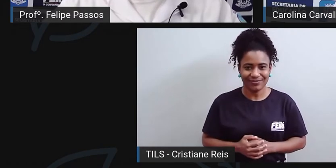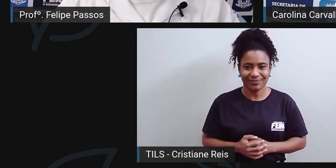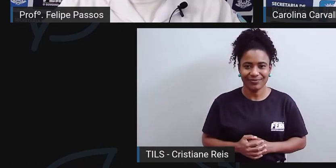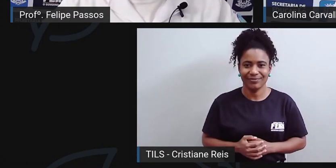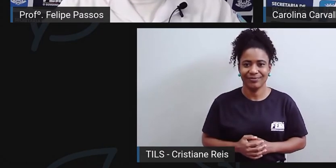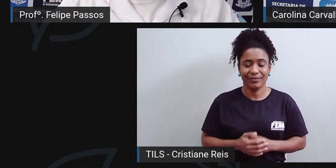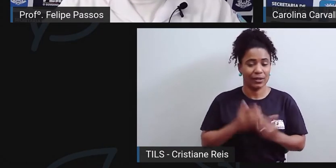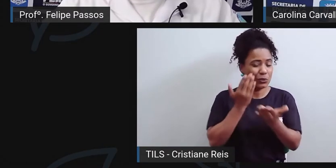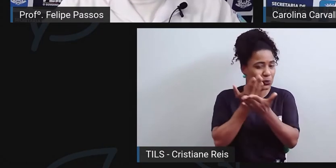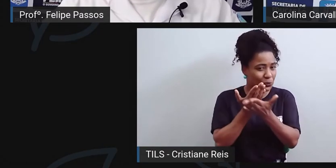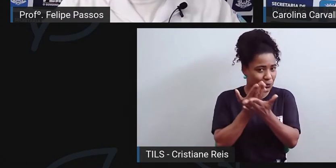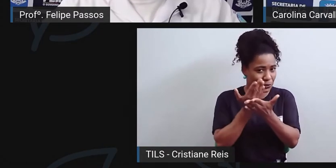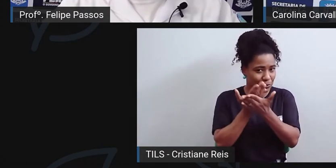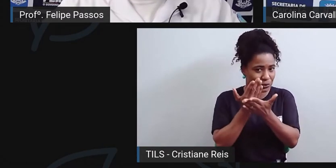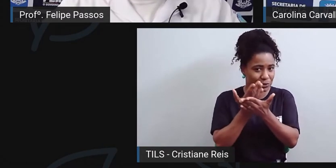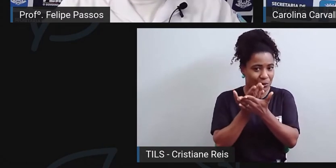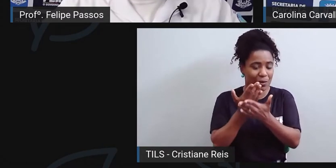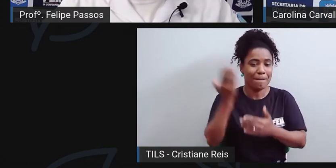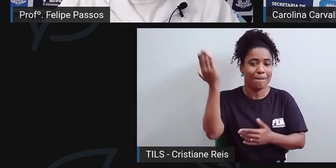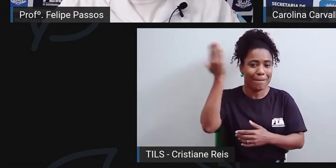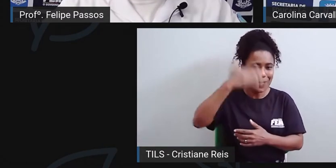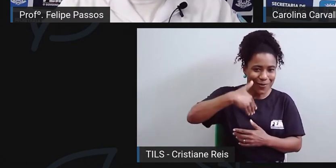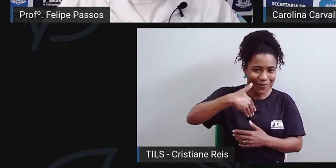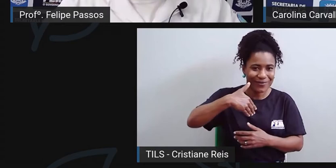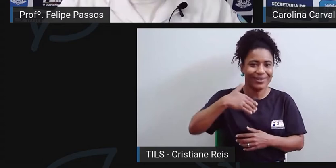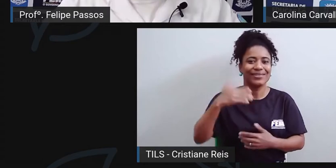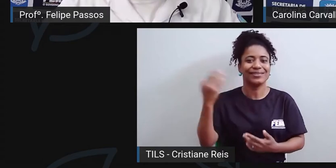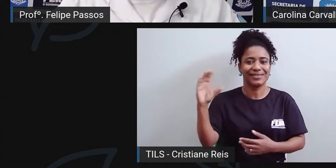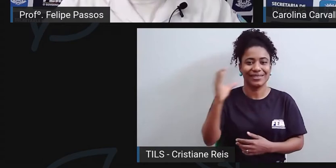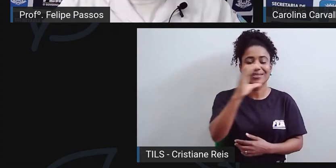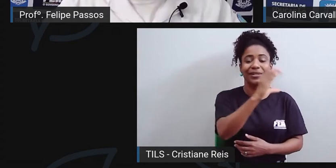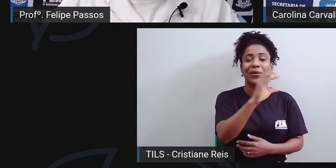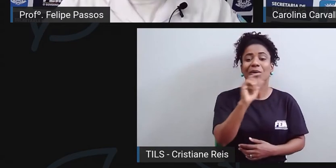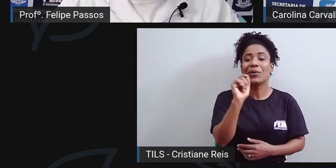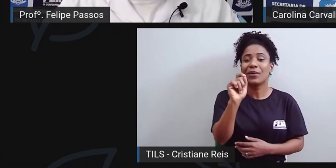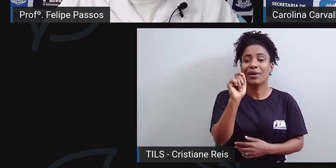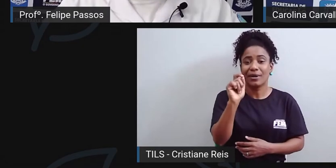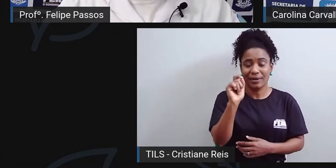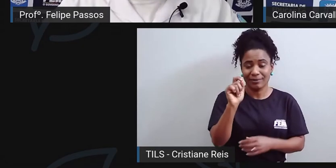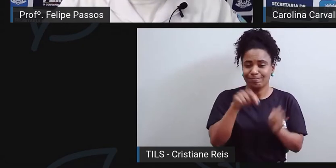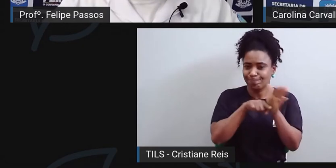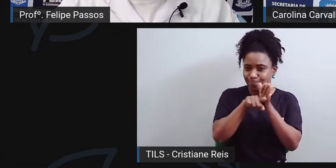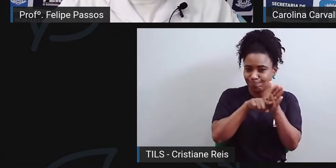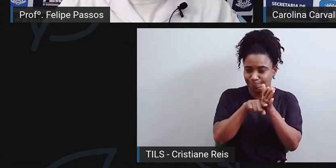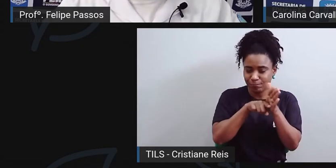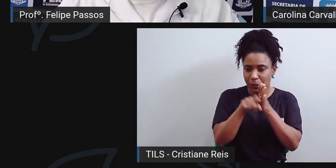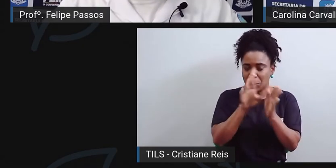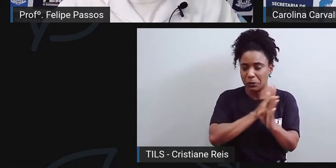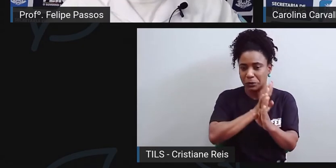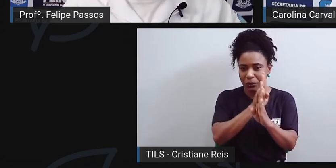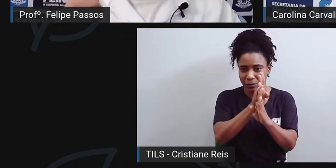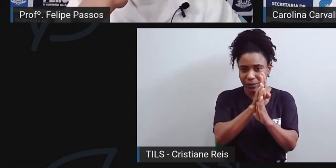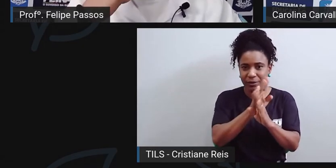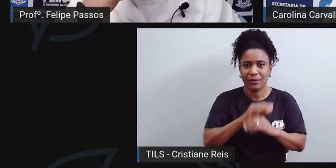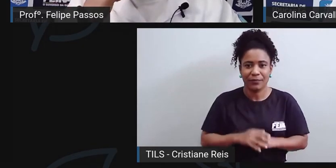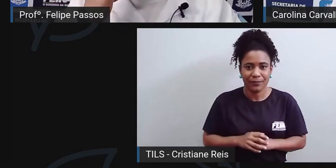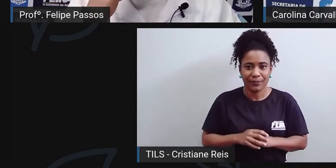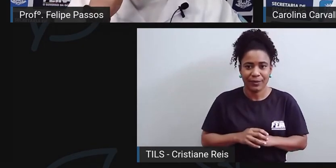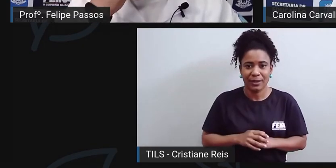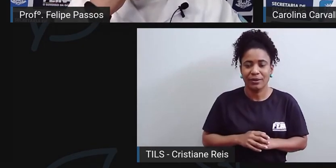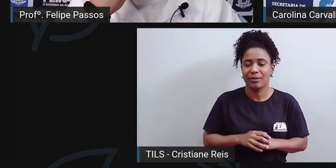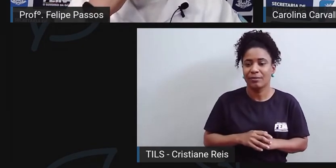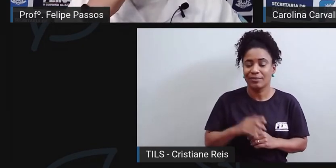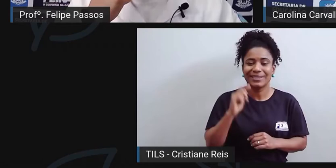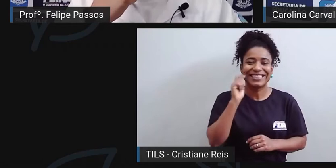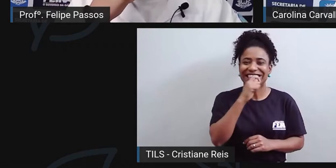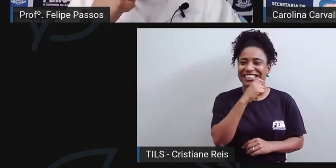bastante estudado, já comprovado cientificamente, de que a pessoa, quando ela não tem um controle da sua